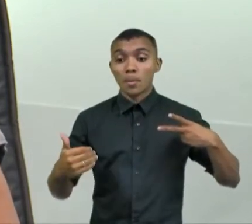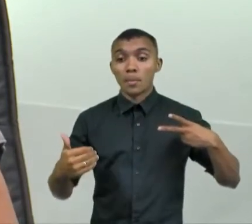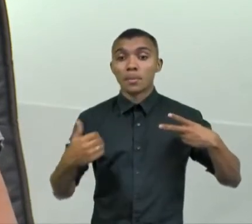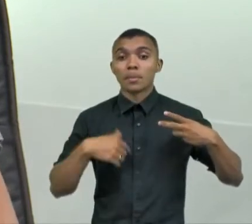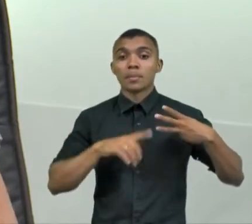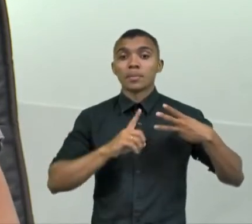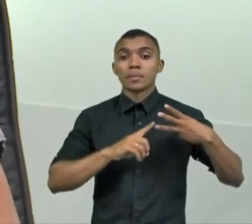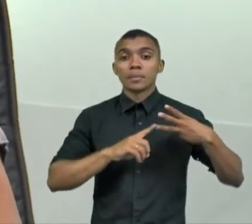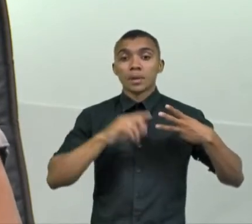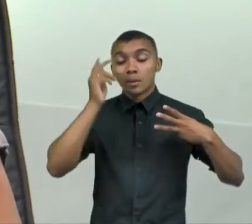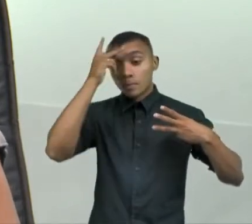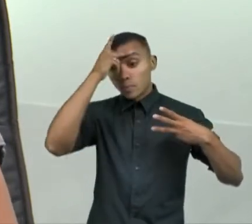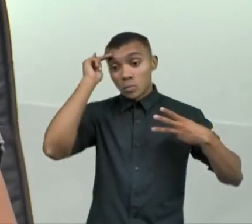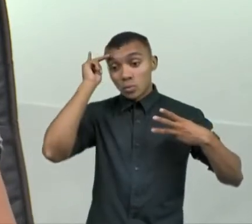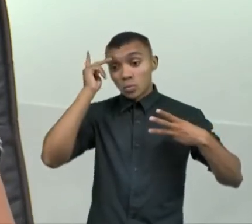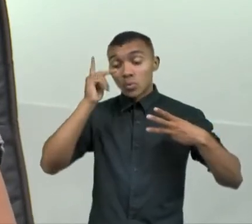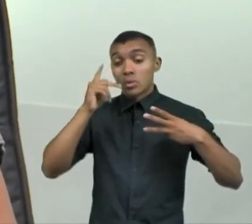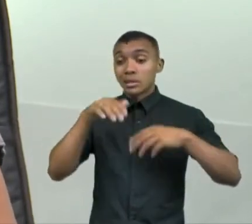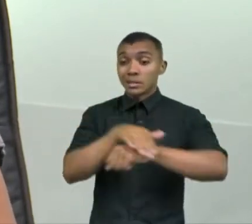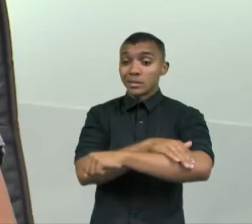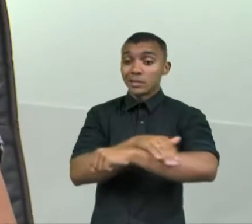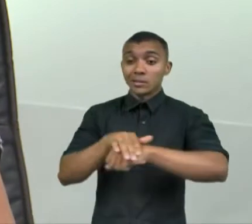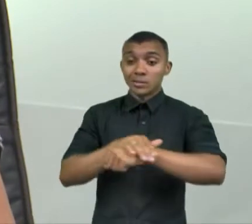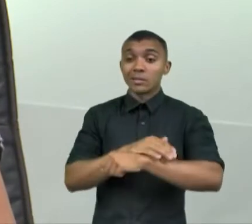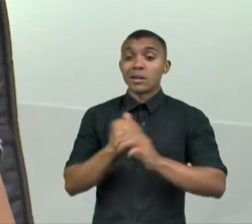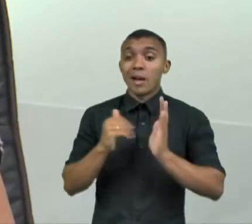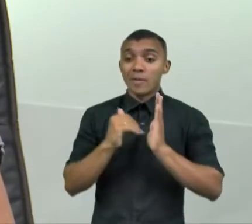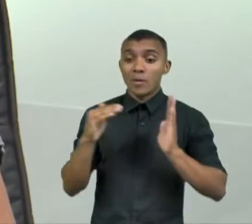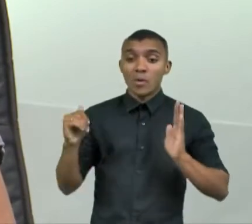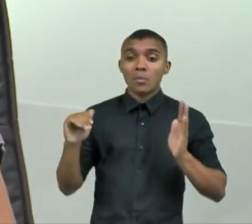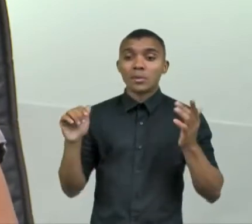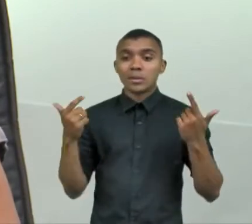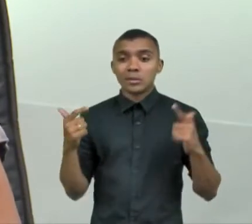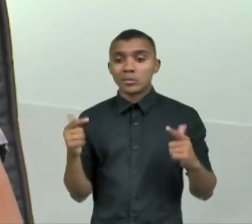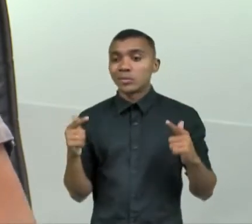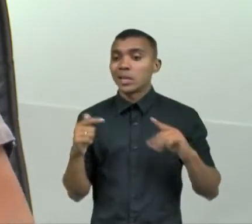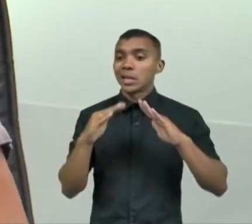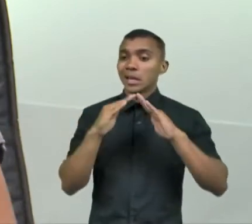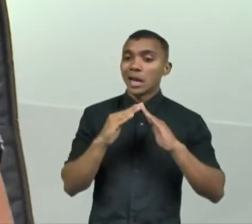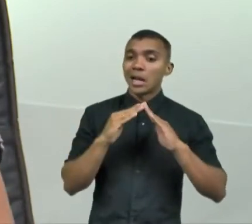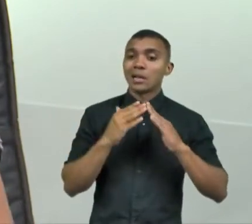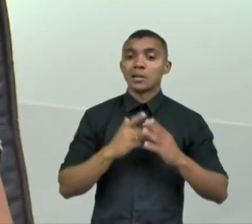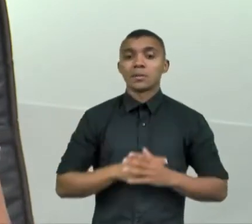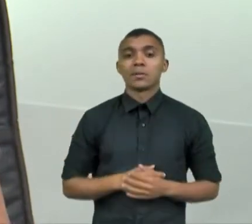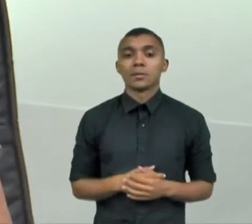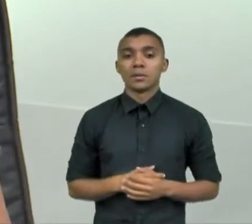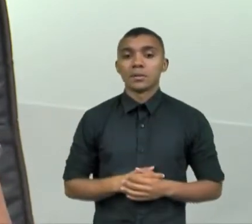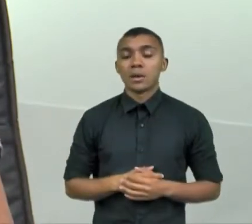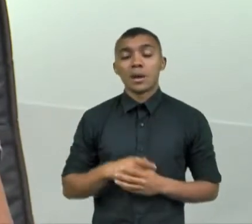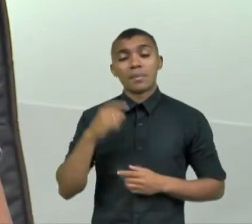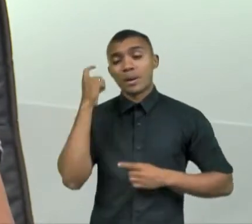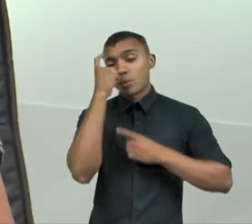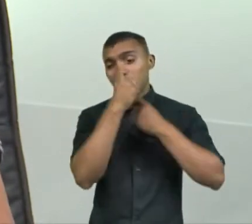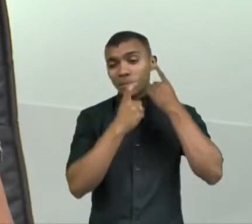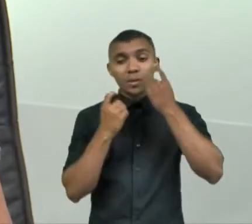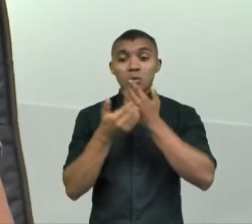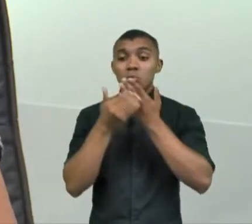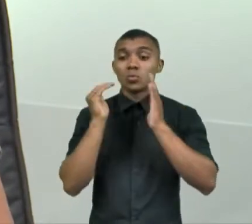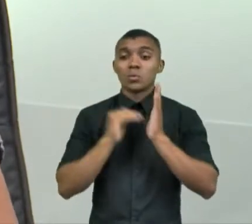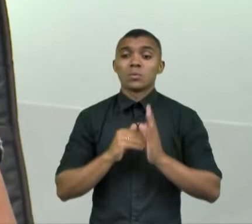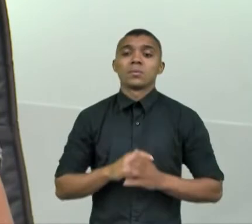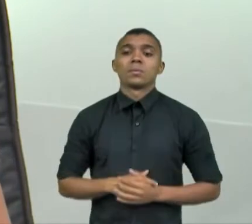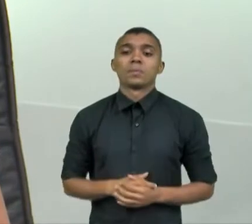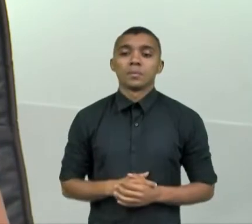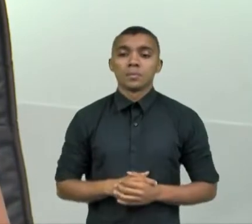pessoas que moram na rua, que passam fome e não tem onde viver, não tem onde morar. É uma preocupação total. A gente tem que se